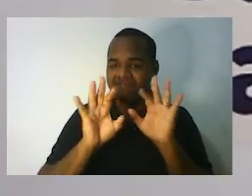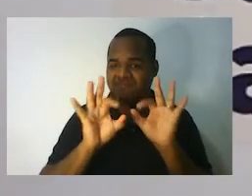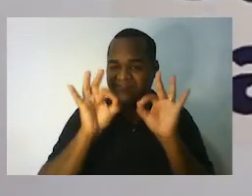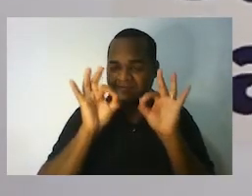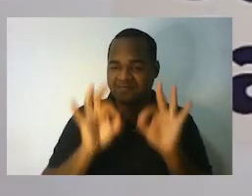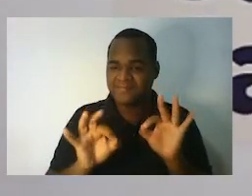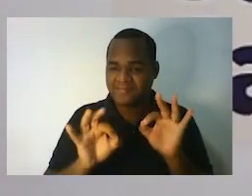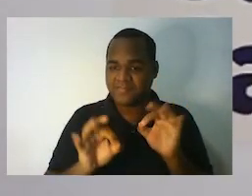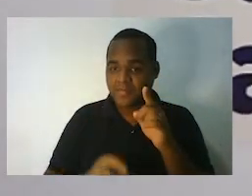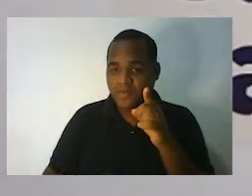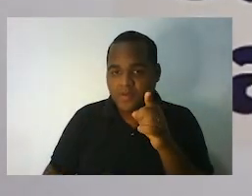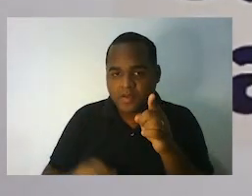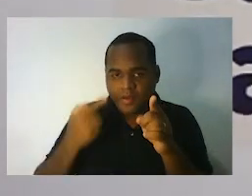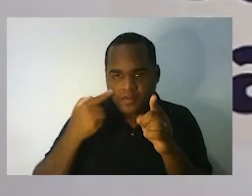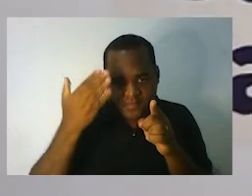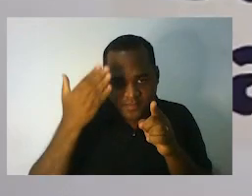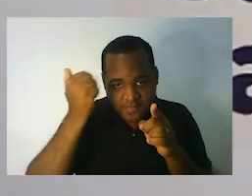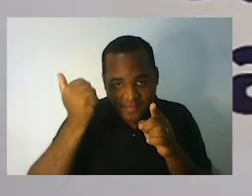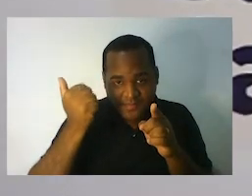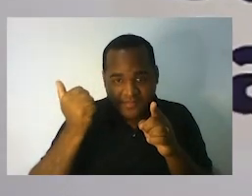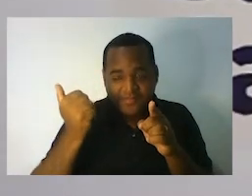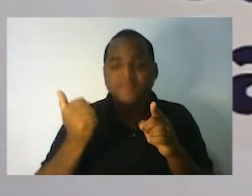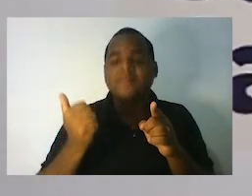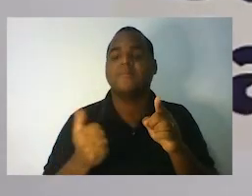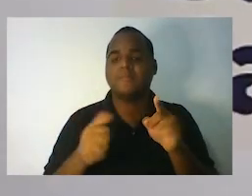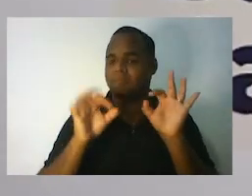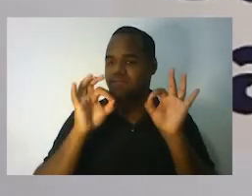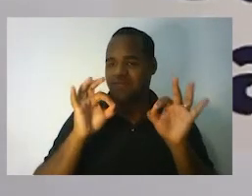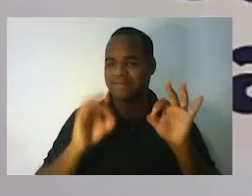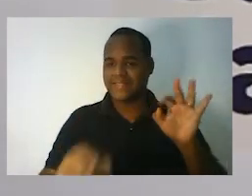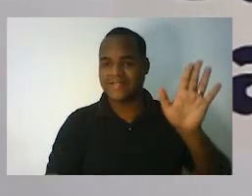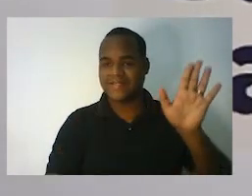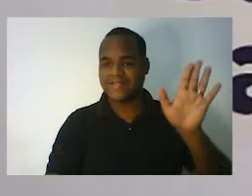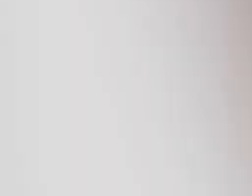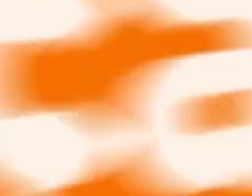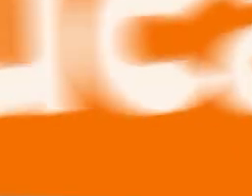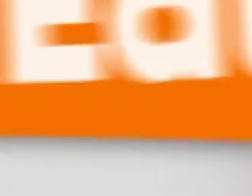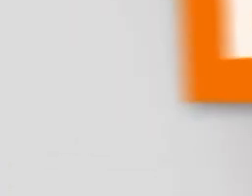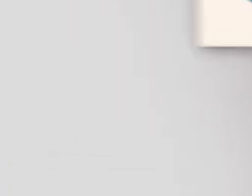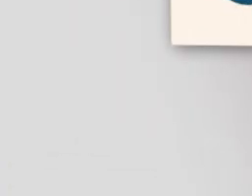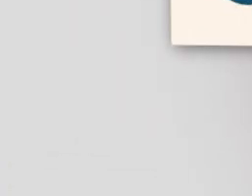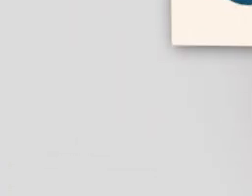pegou a visão? É isso aí, valeu, é mais.